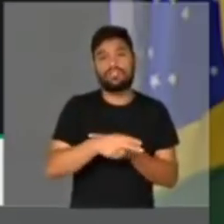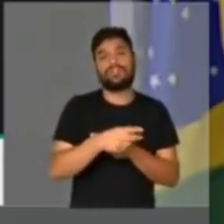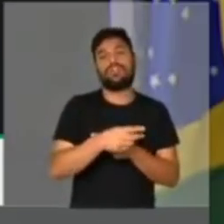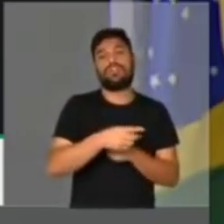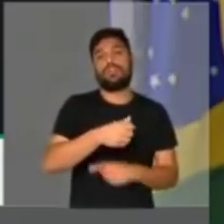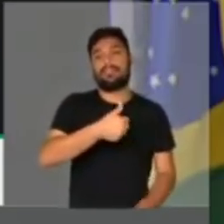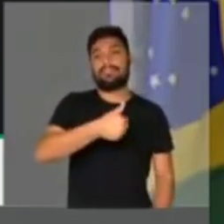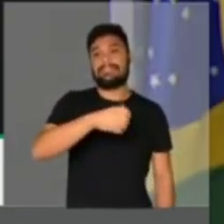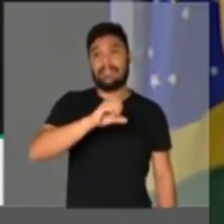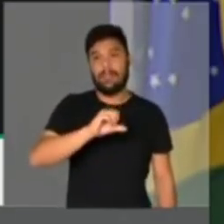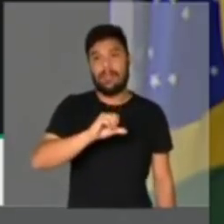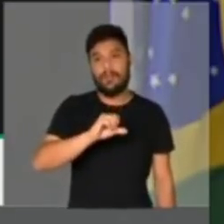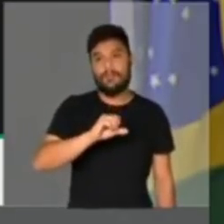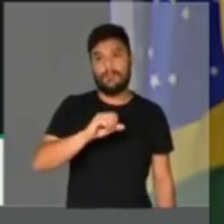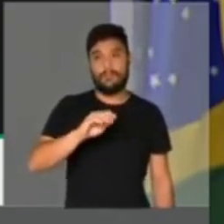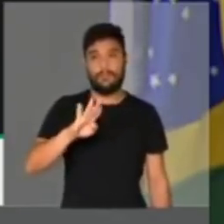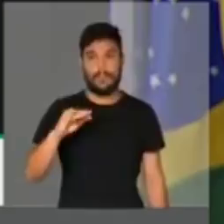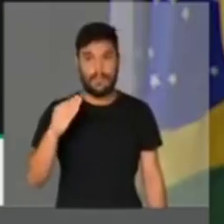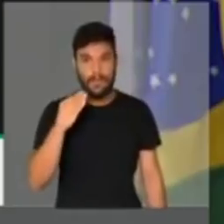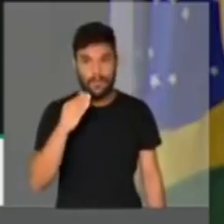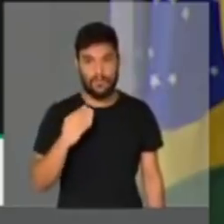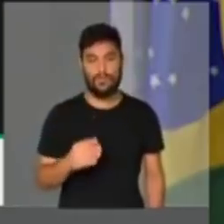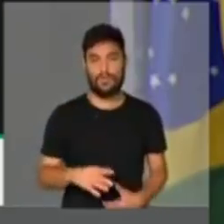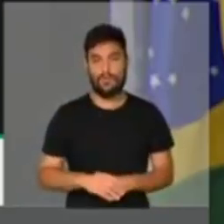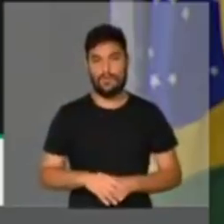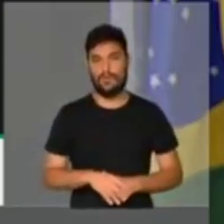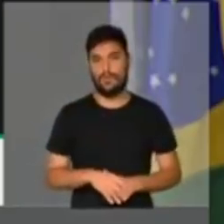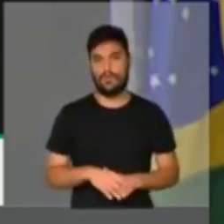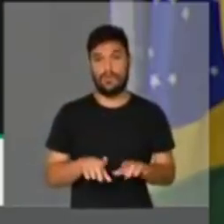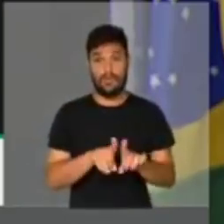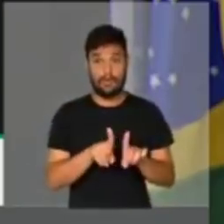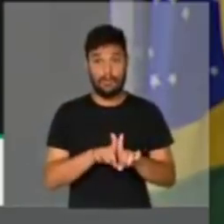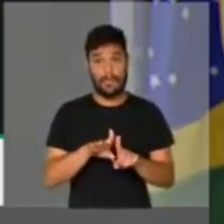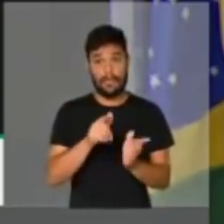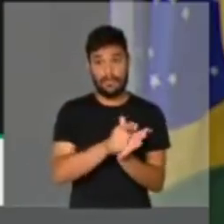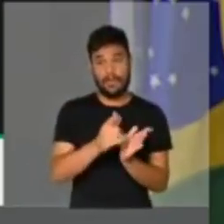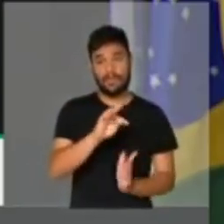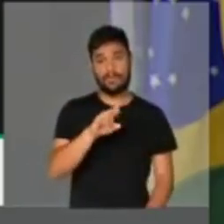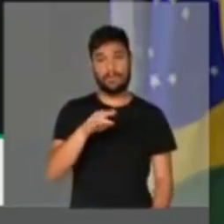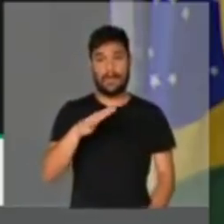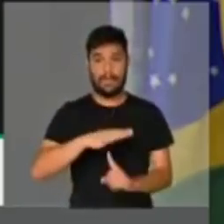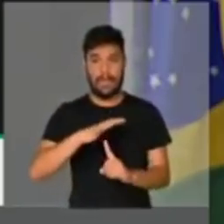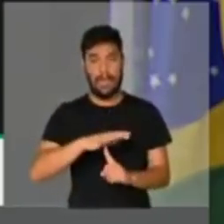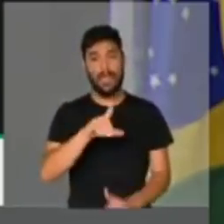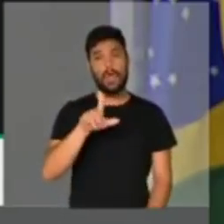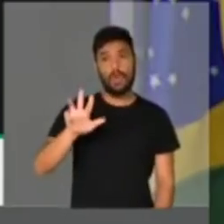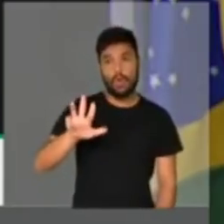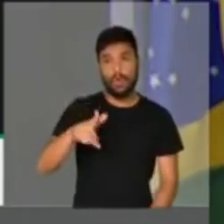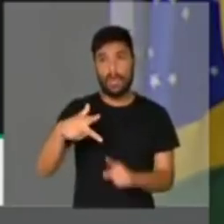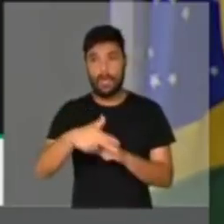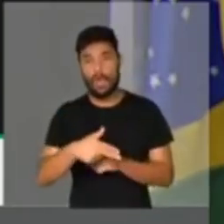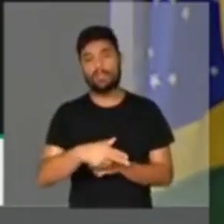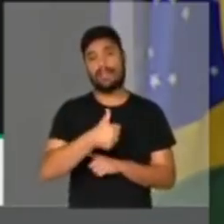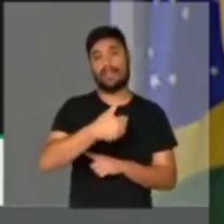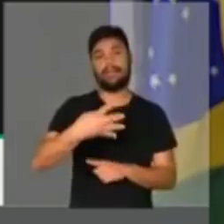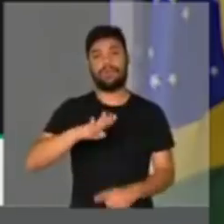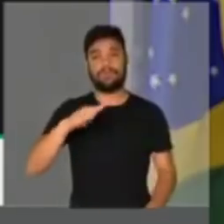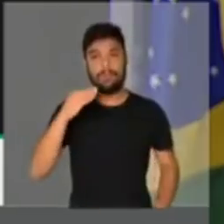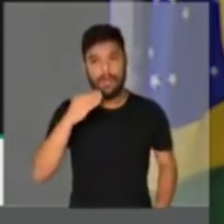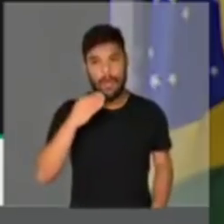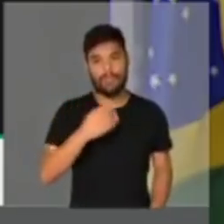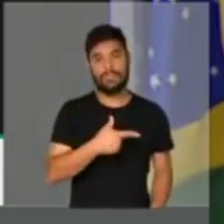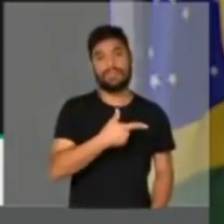maior do governo Lula, notícia do Estadão. Notícia da Tribuna do Paraná, Lula corta 14 bilhões do orçamento de 2003.